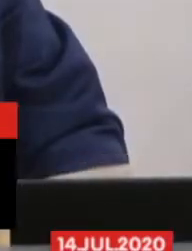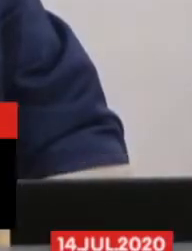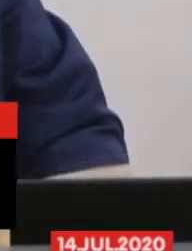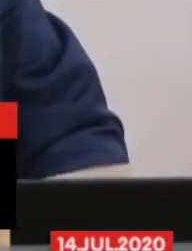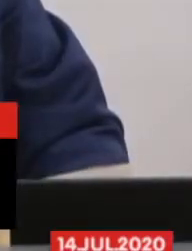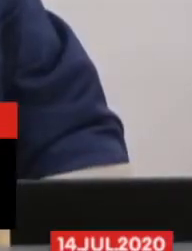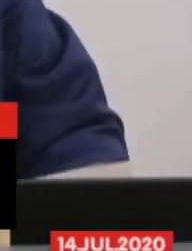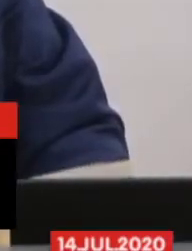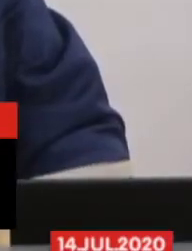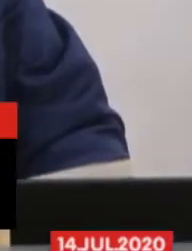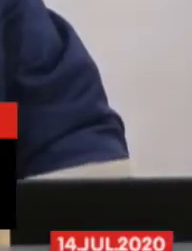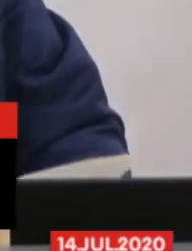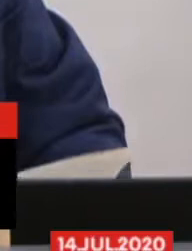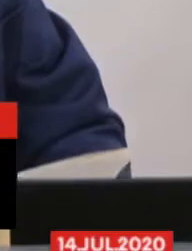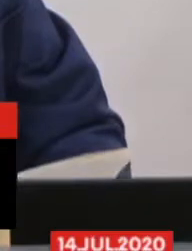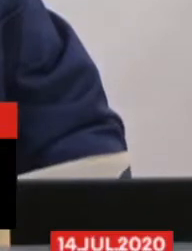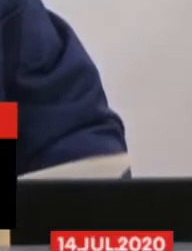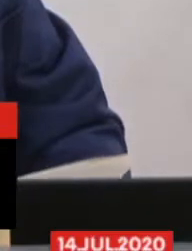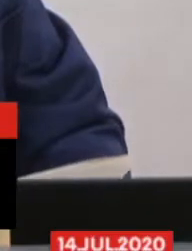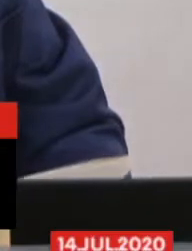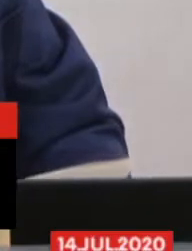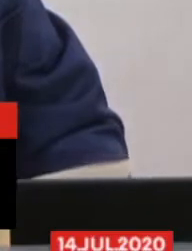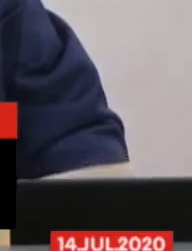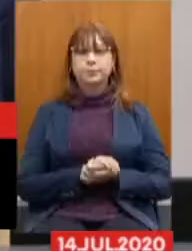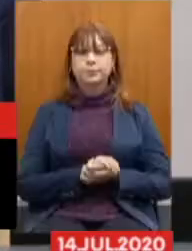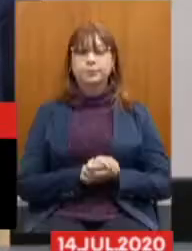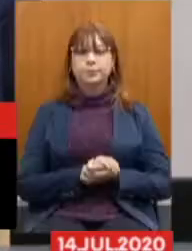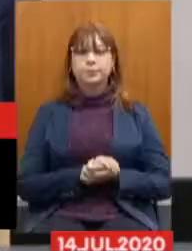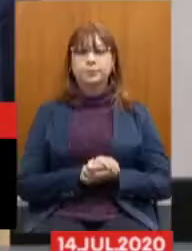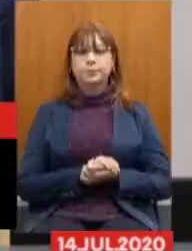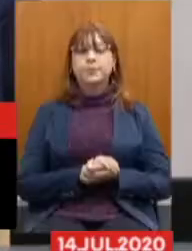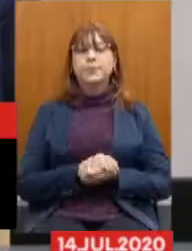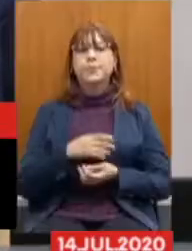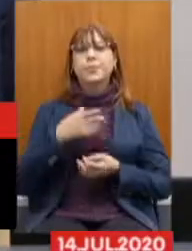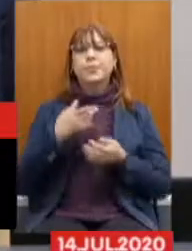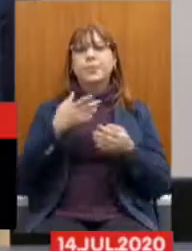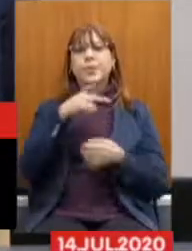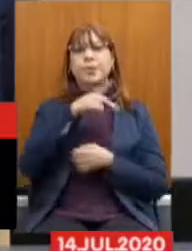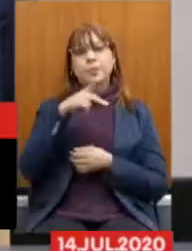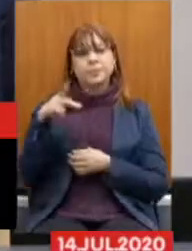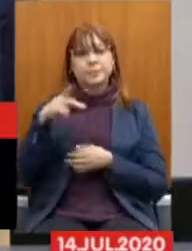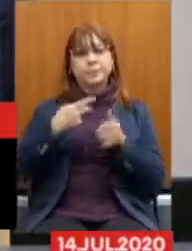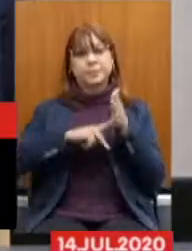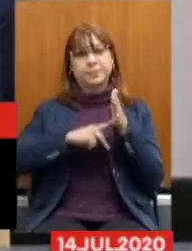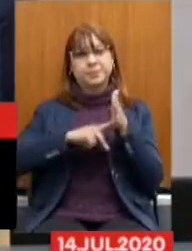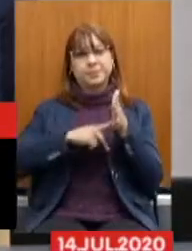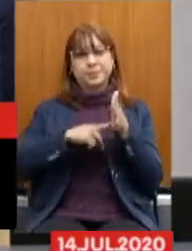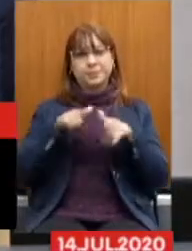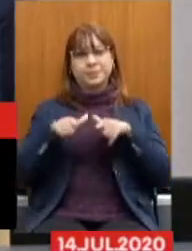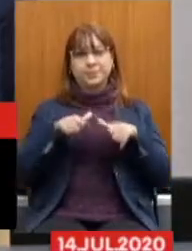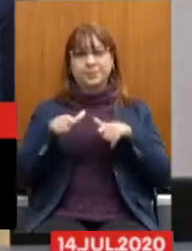Sindicato dos Trabalhadores no Serviço Público do Estado de Minas Gerais.